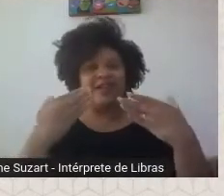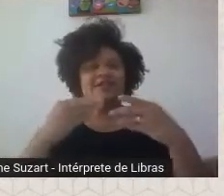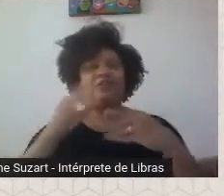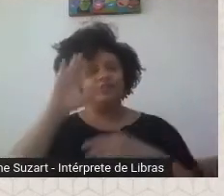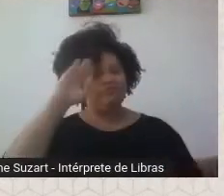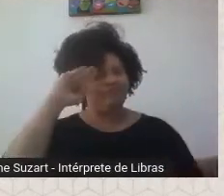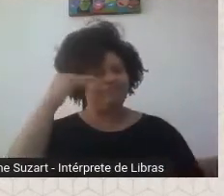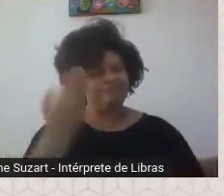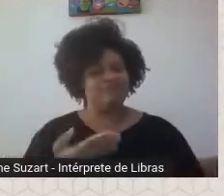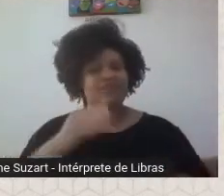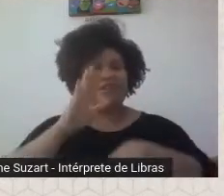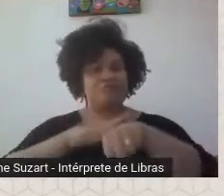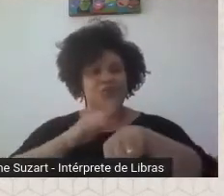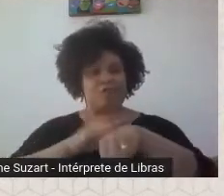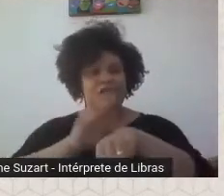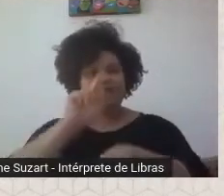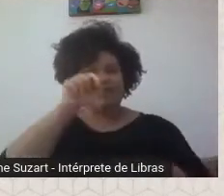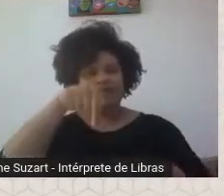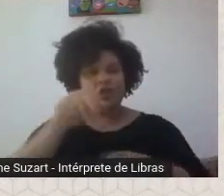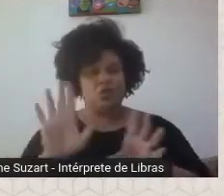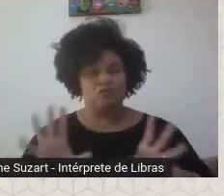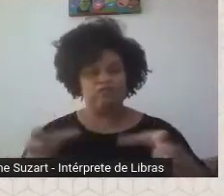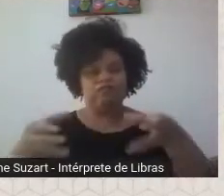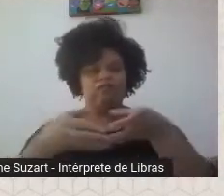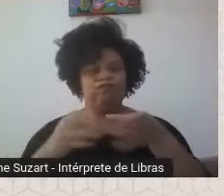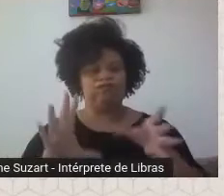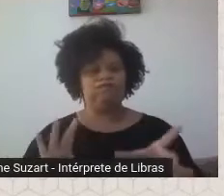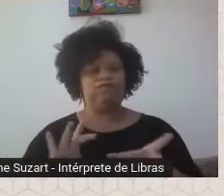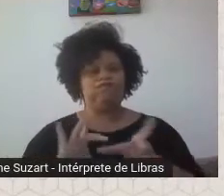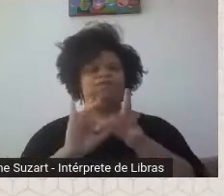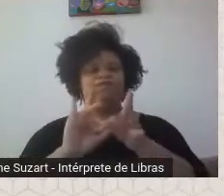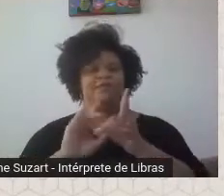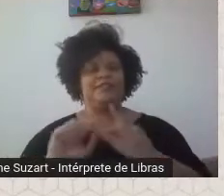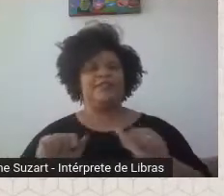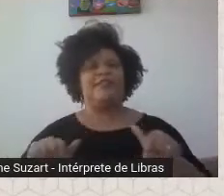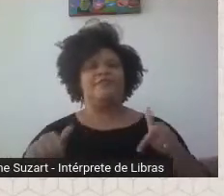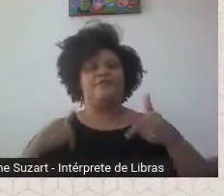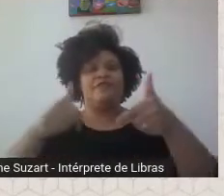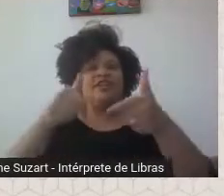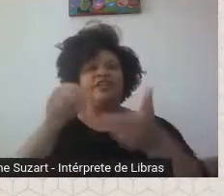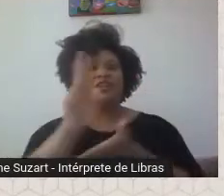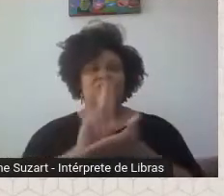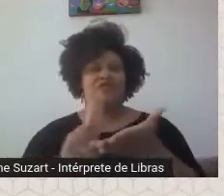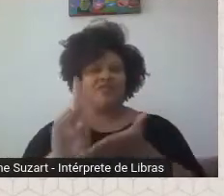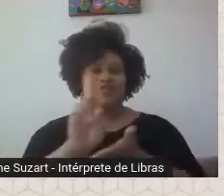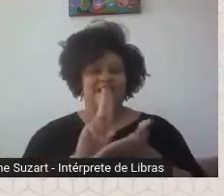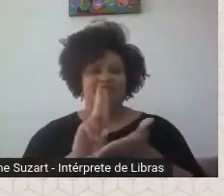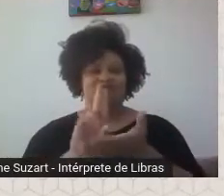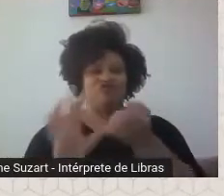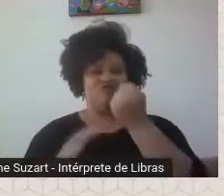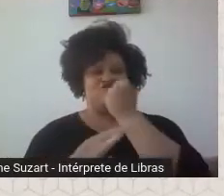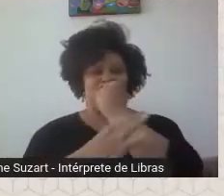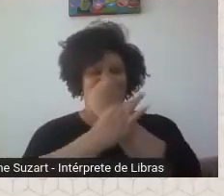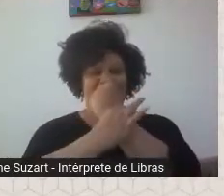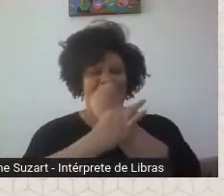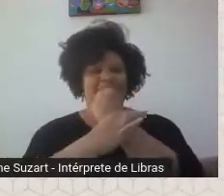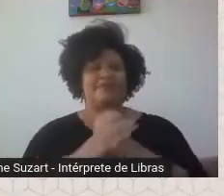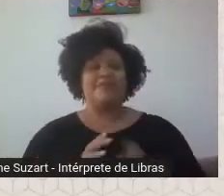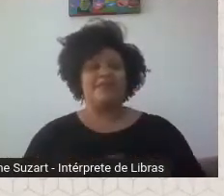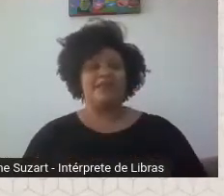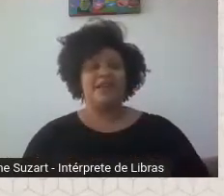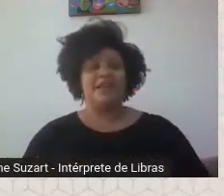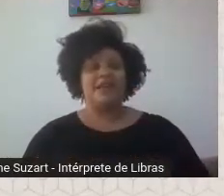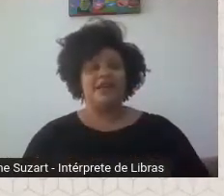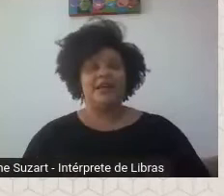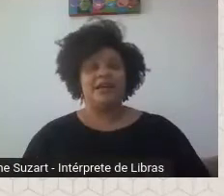aqui nesse momento, me juntando a todos na defesa da nossa universidade. A universidade pública brasileira sempre foi